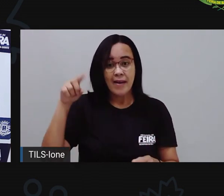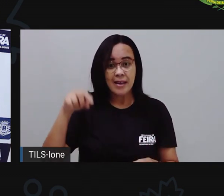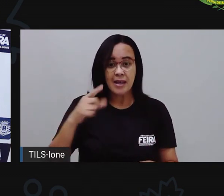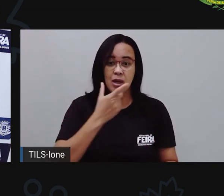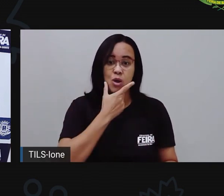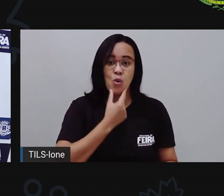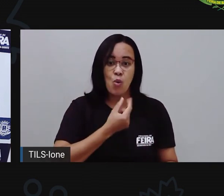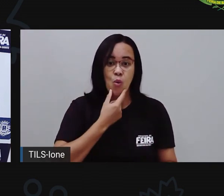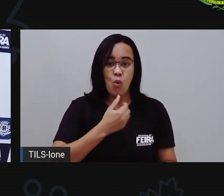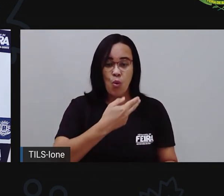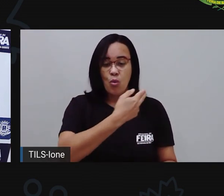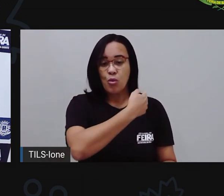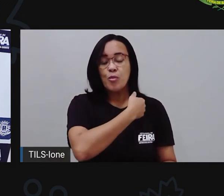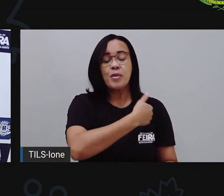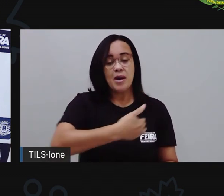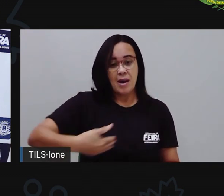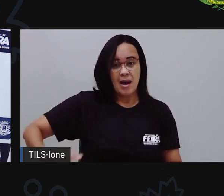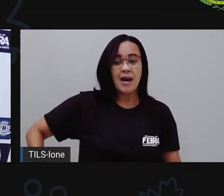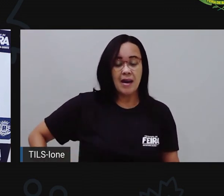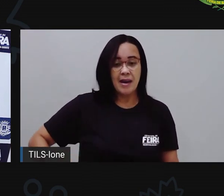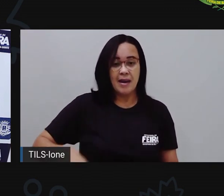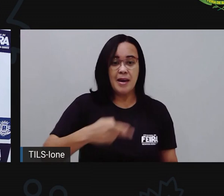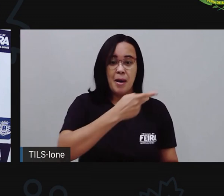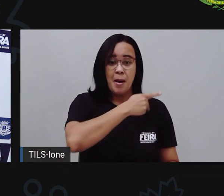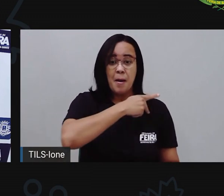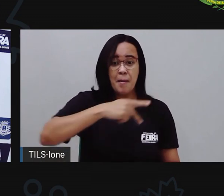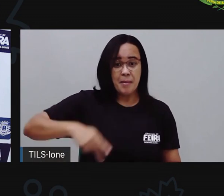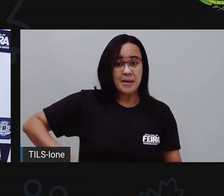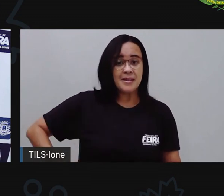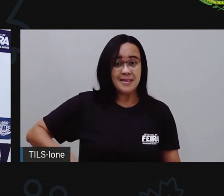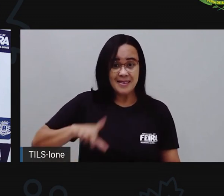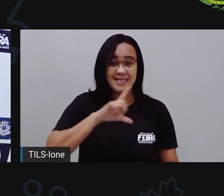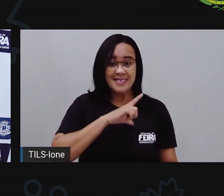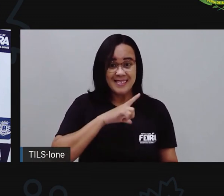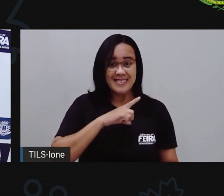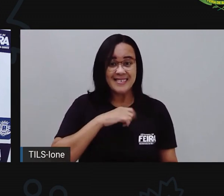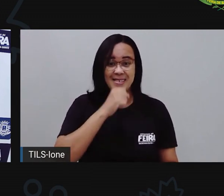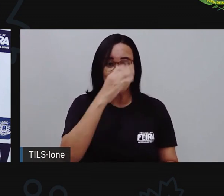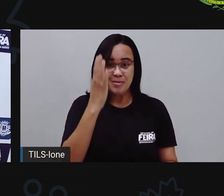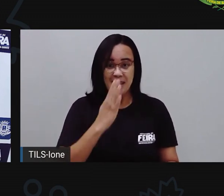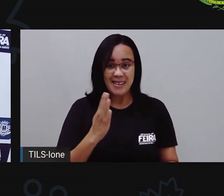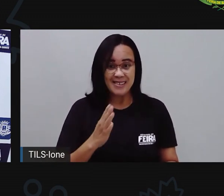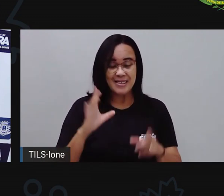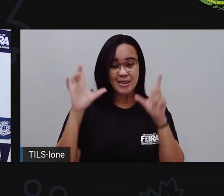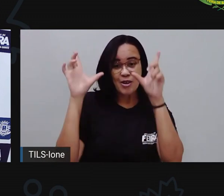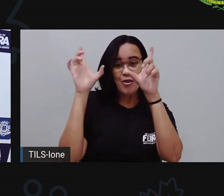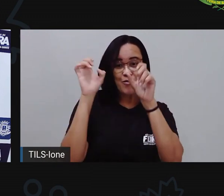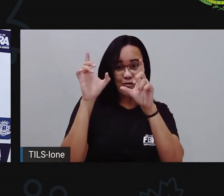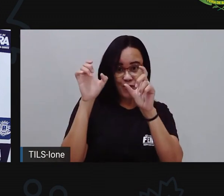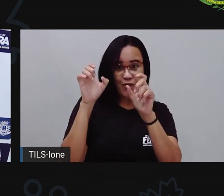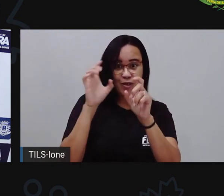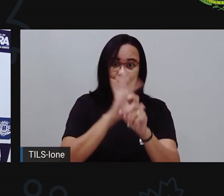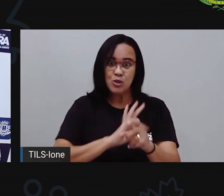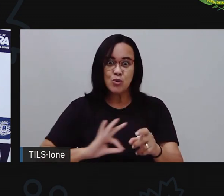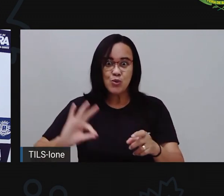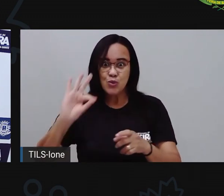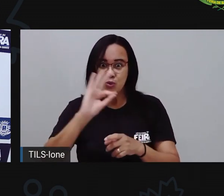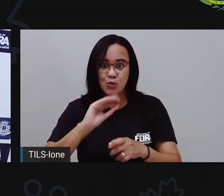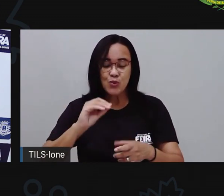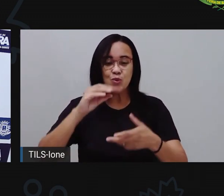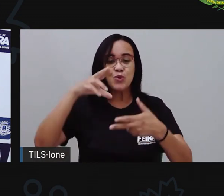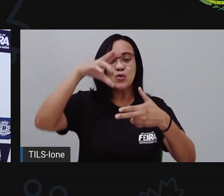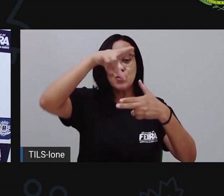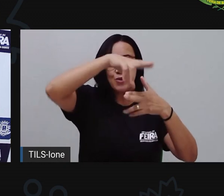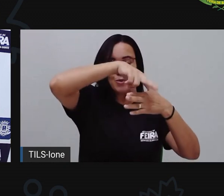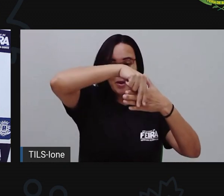foram aqui, que nós já tivemos no Brasil. Ó. Tem as fotos deles e é todo em cordel. Também tem esse